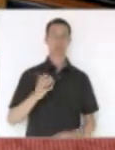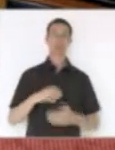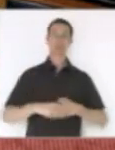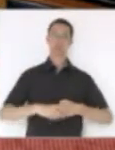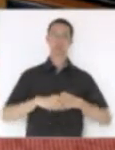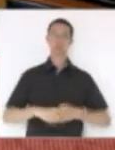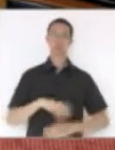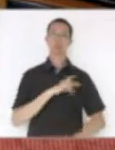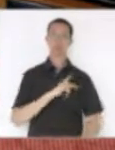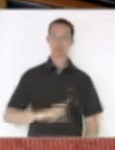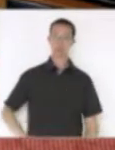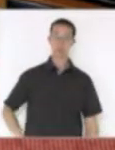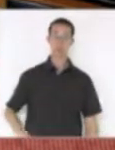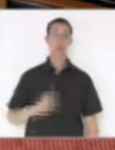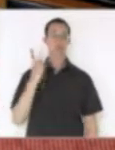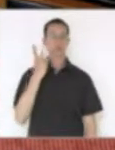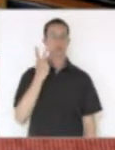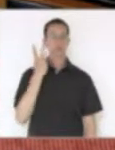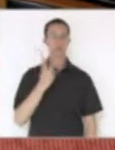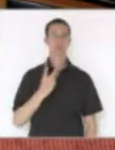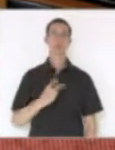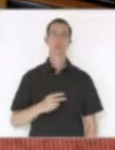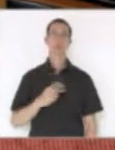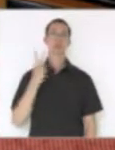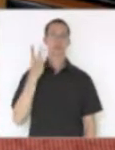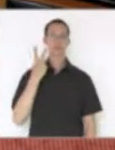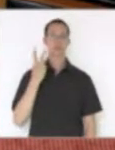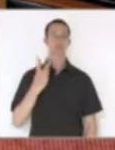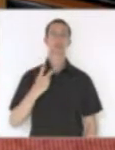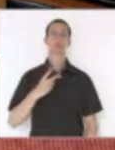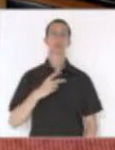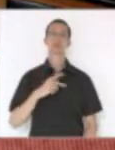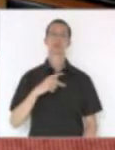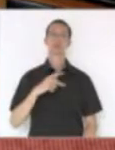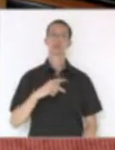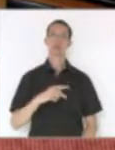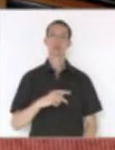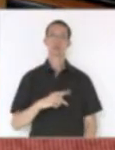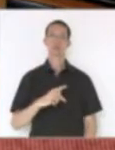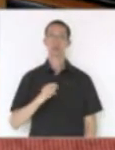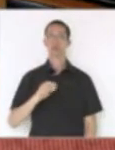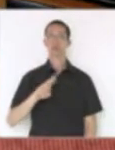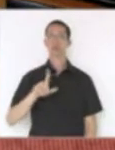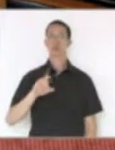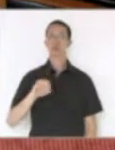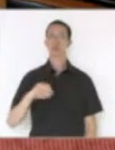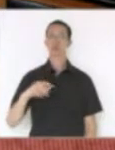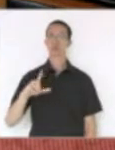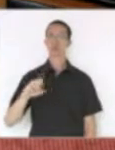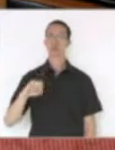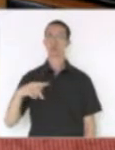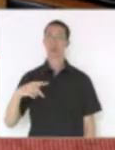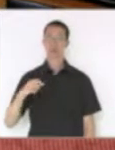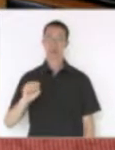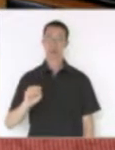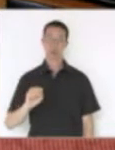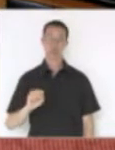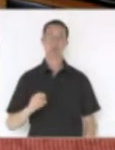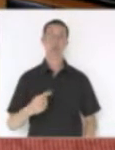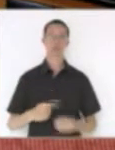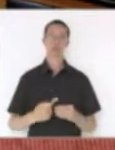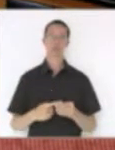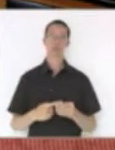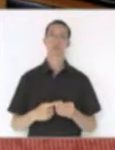vereadores em nome do vereador Agnaldo de Paulo Lopes, do prefeito Nadir de Paulo Lopes, mas também o prefeito do